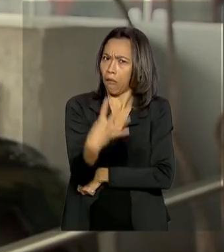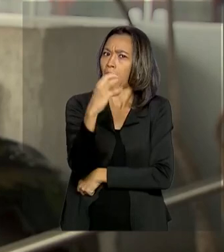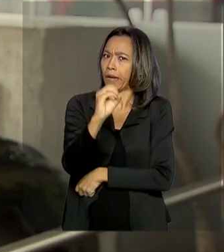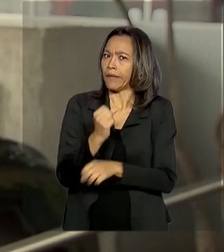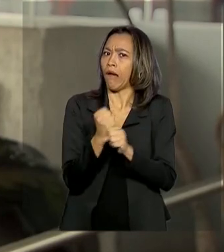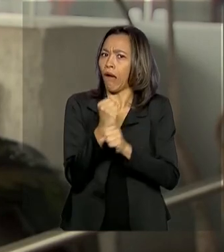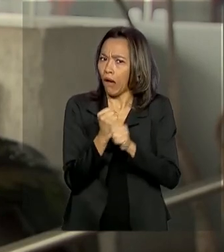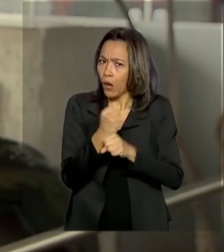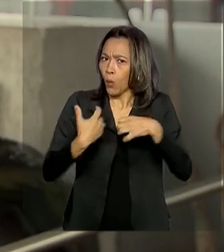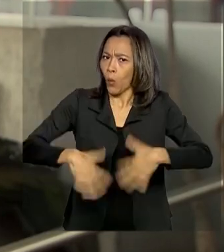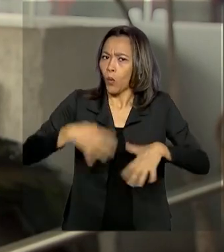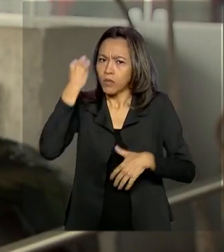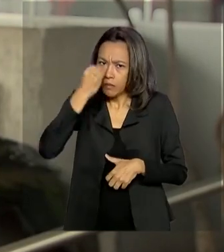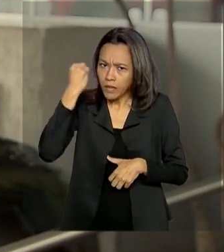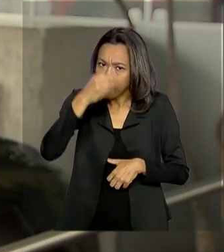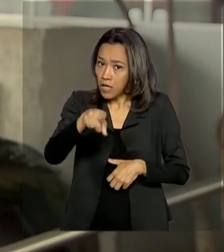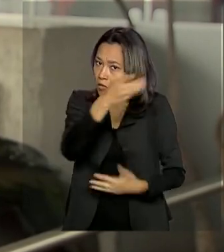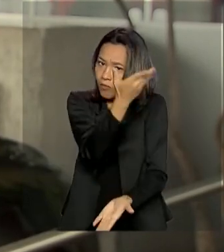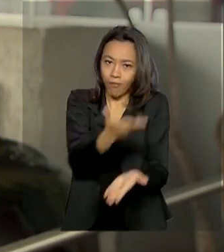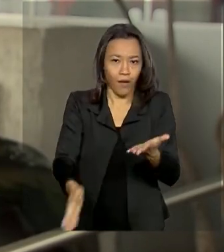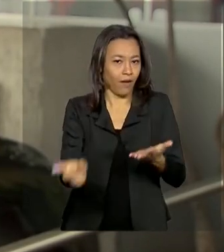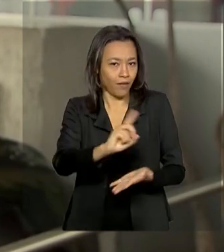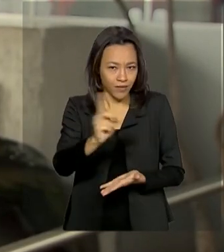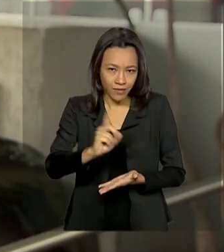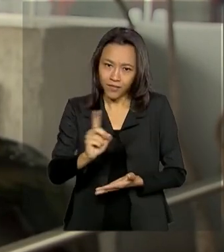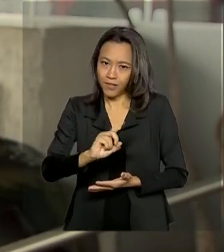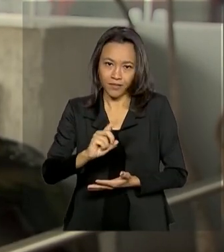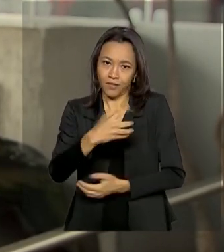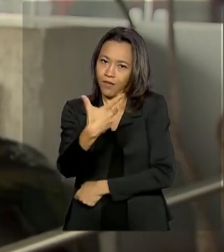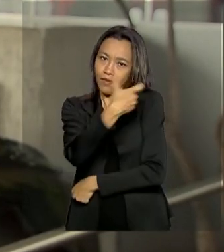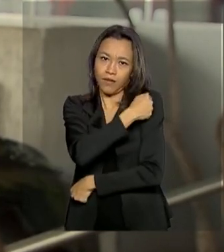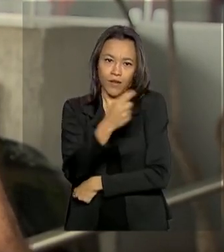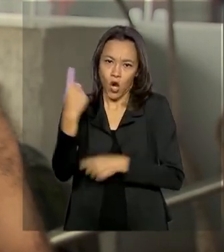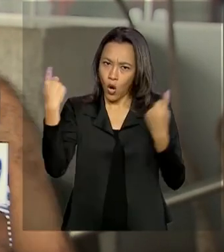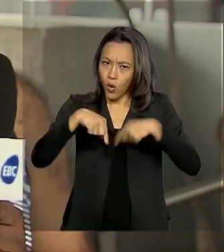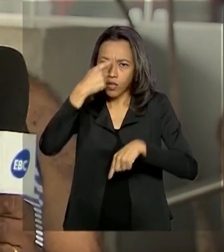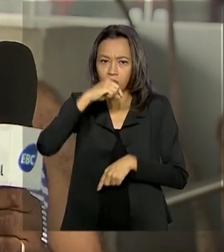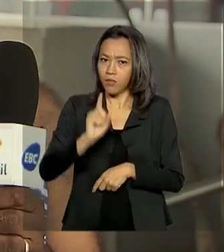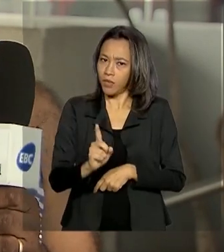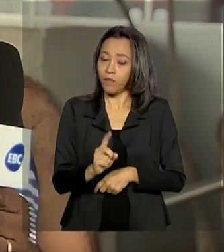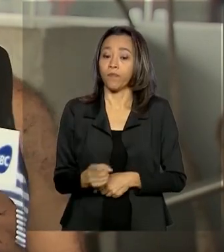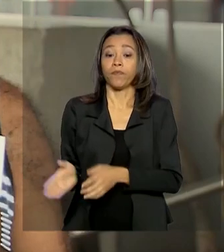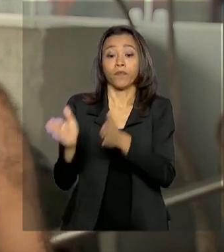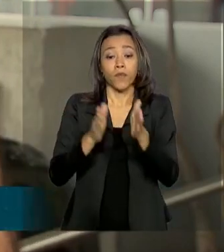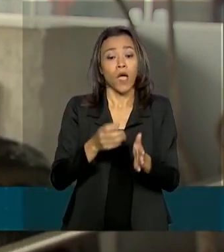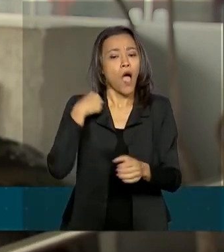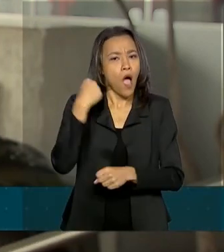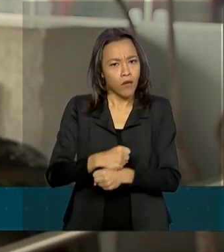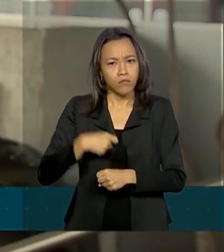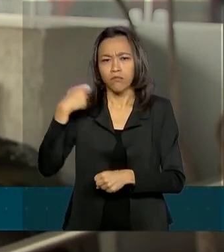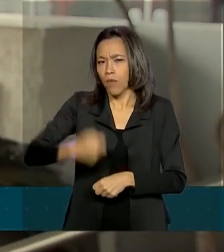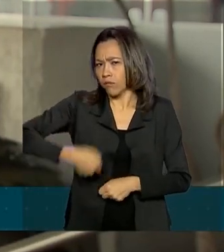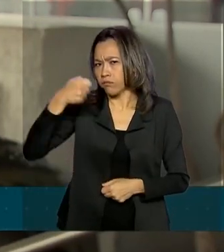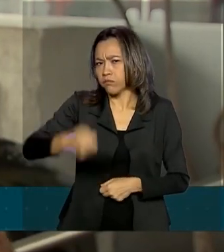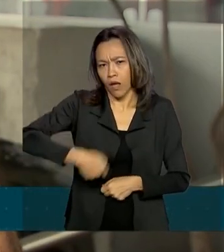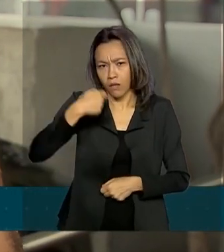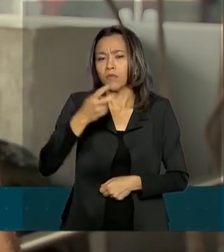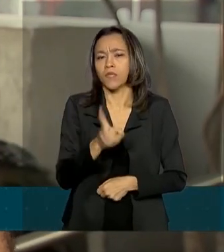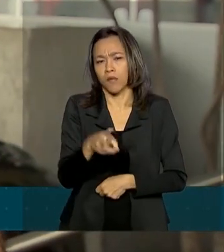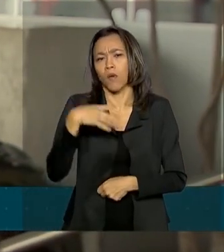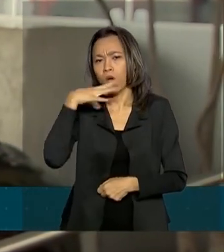ele conta que não perde as campanhas de vacinação contra a gripe. É, todo ano eu vacino, que eu acho importante, né, porque